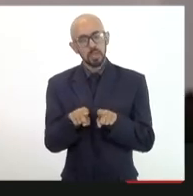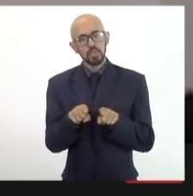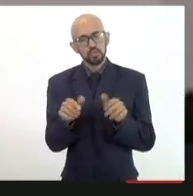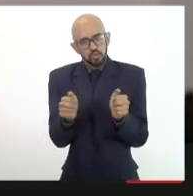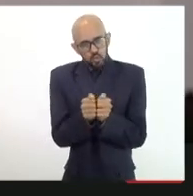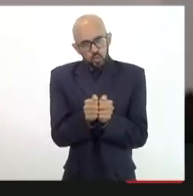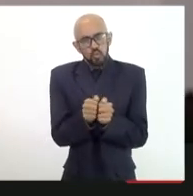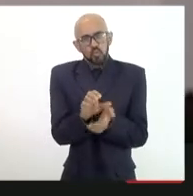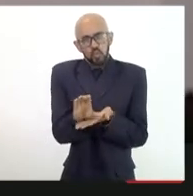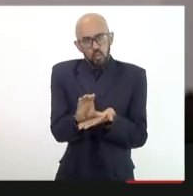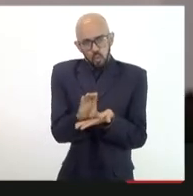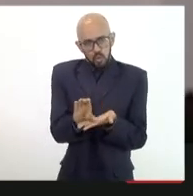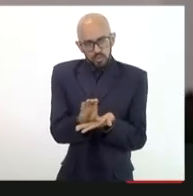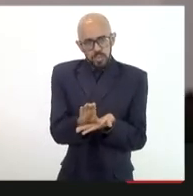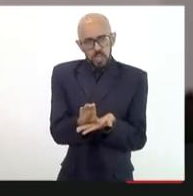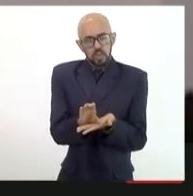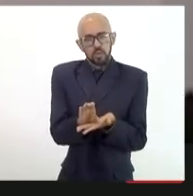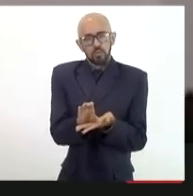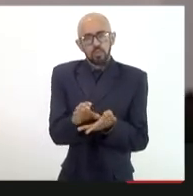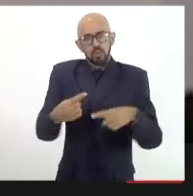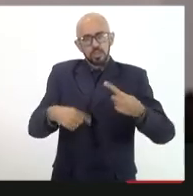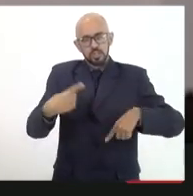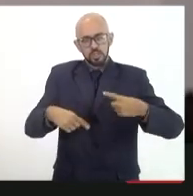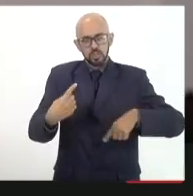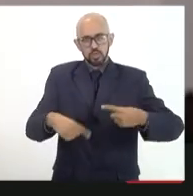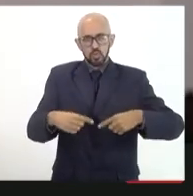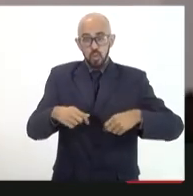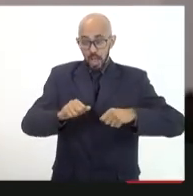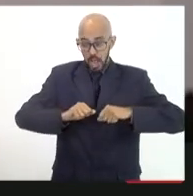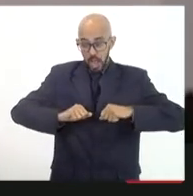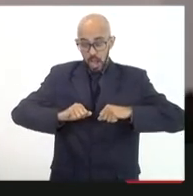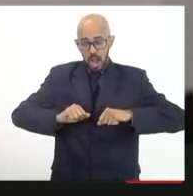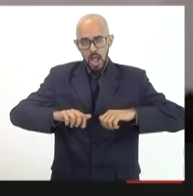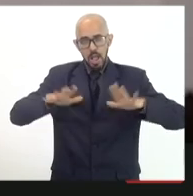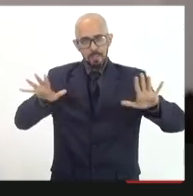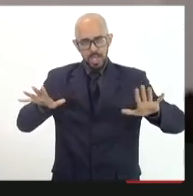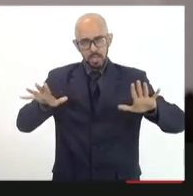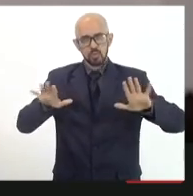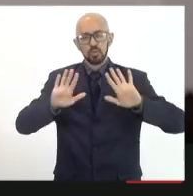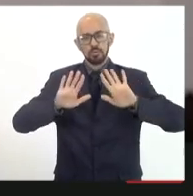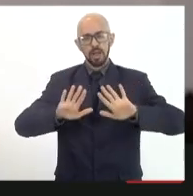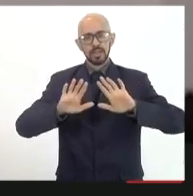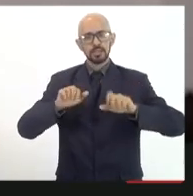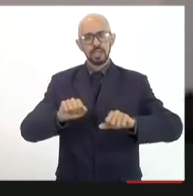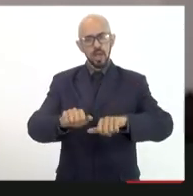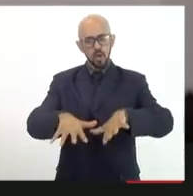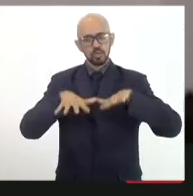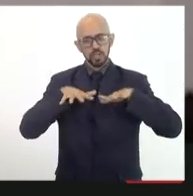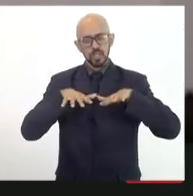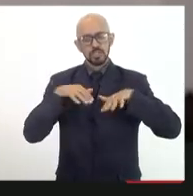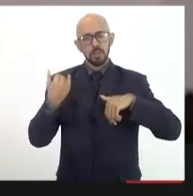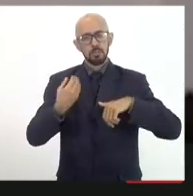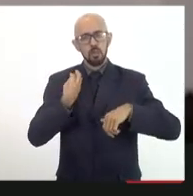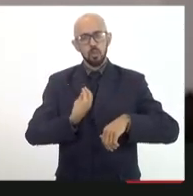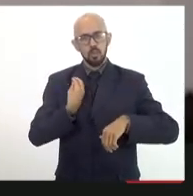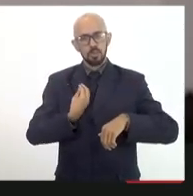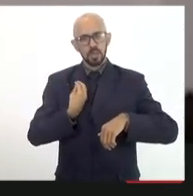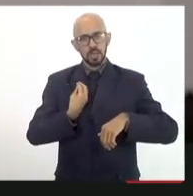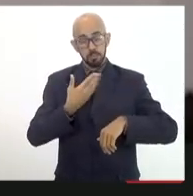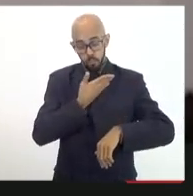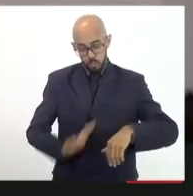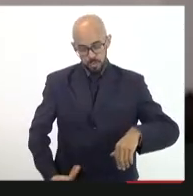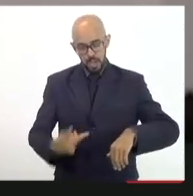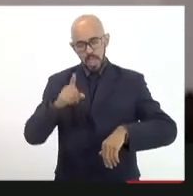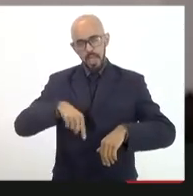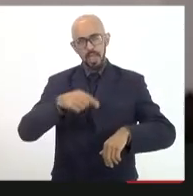político um conselho consultivo amplo mas a audiência pública é um processo interessante de transparência e de participação da